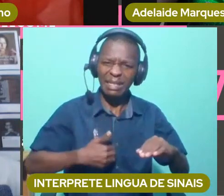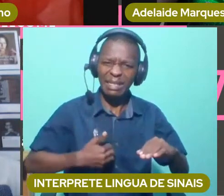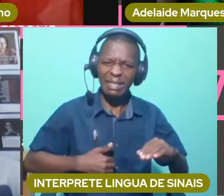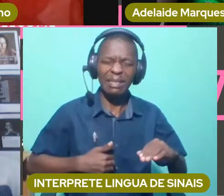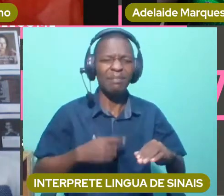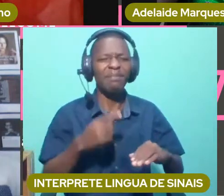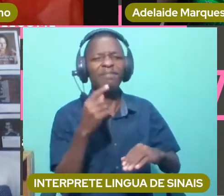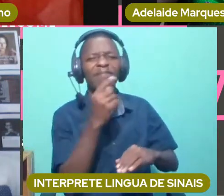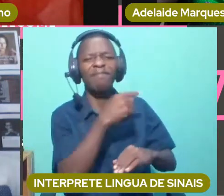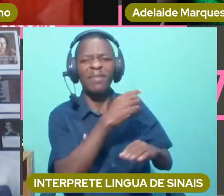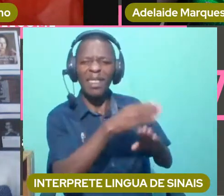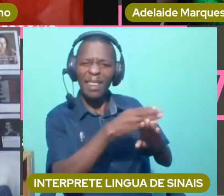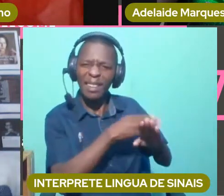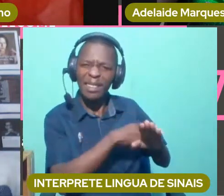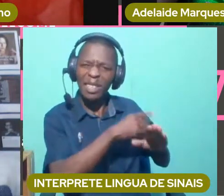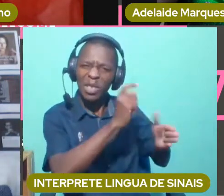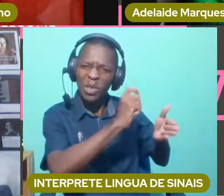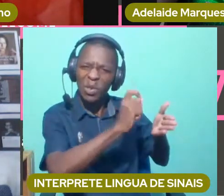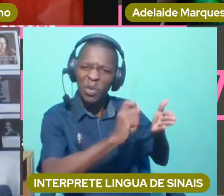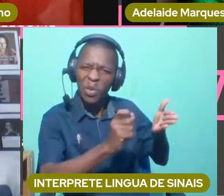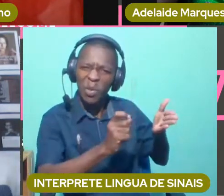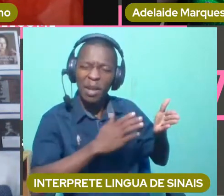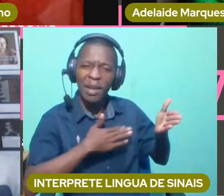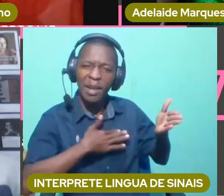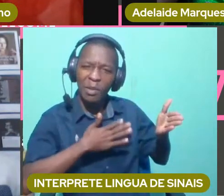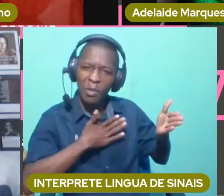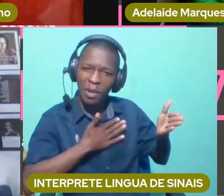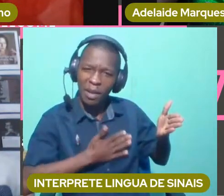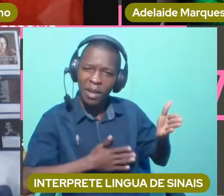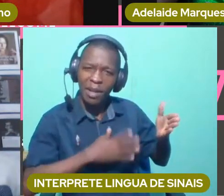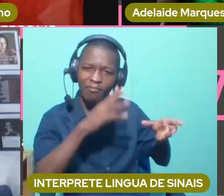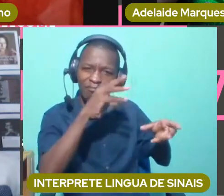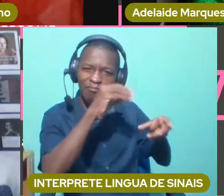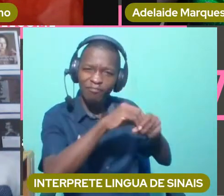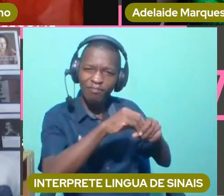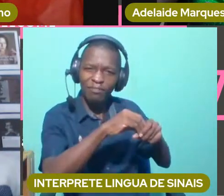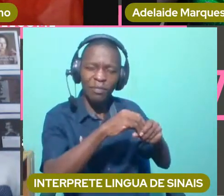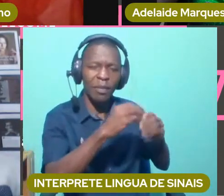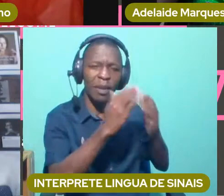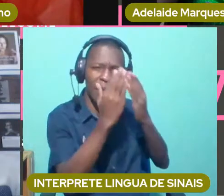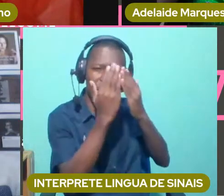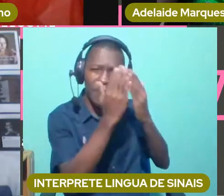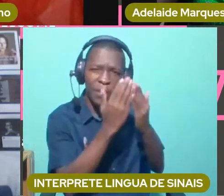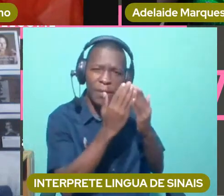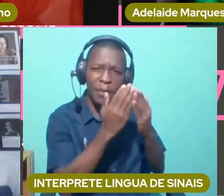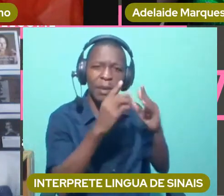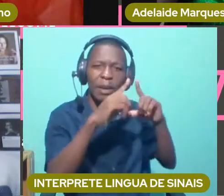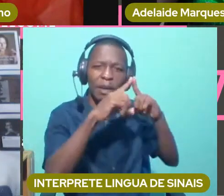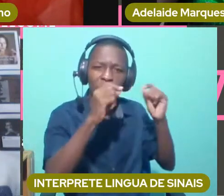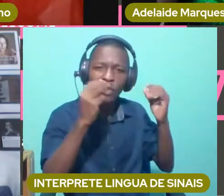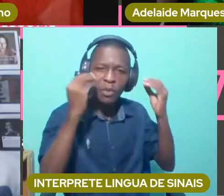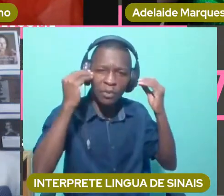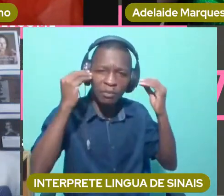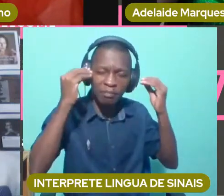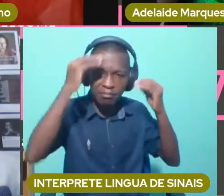estava matriculada, queria fazer medicina. acabei não perdendo o ano, porque o meu pai me mobilizou para que eu estudasse Obrigada! Obrigado.